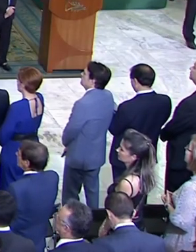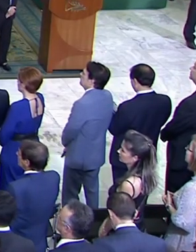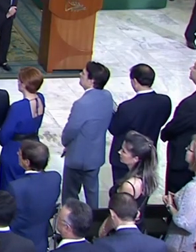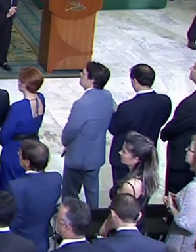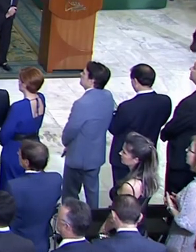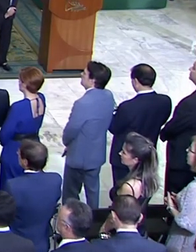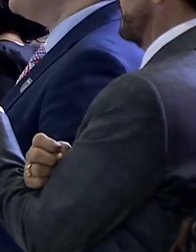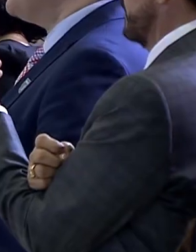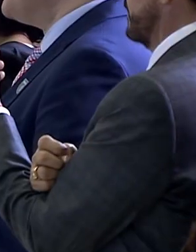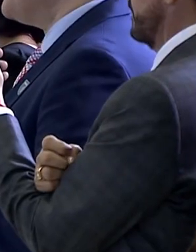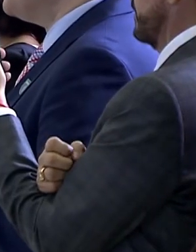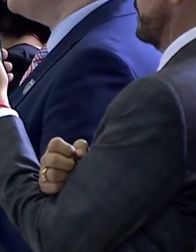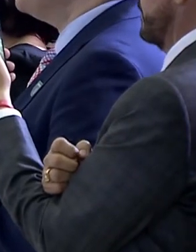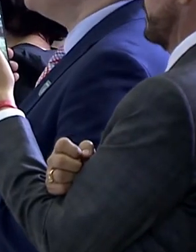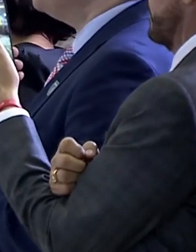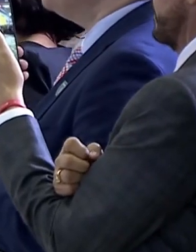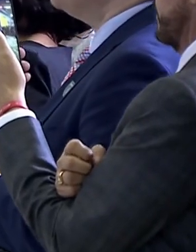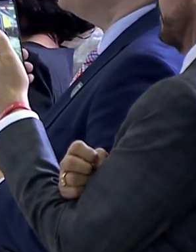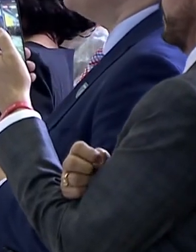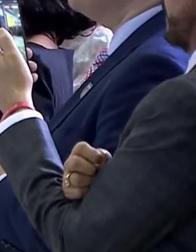Transcrição Legendas Negri